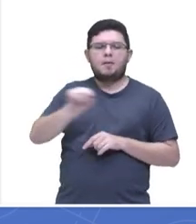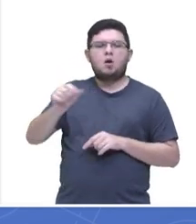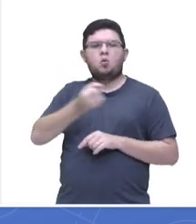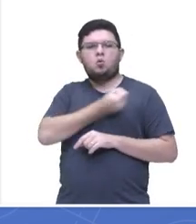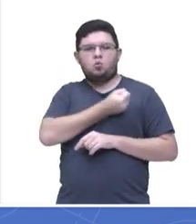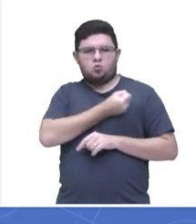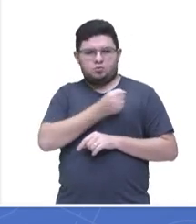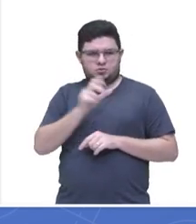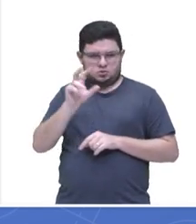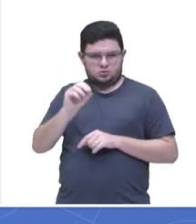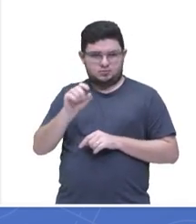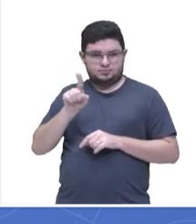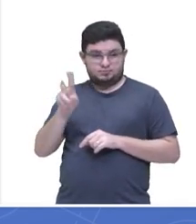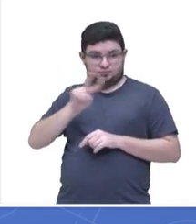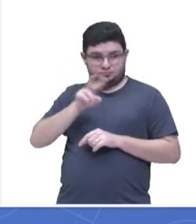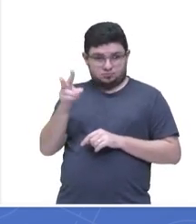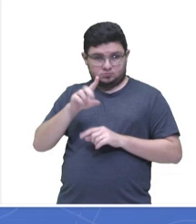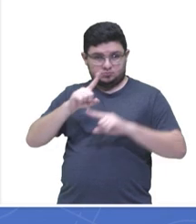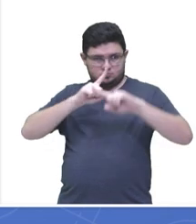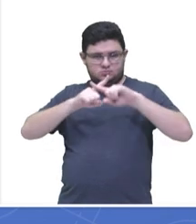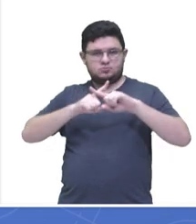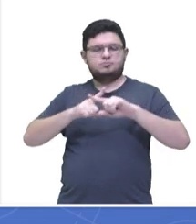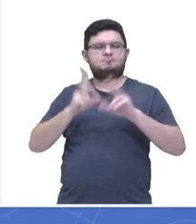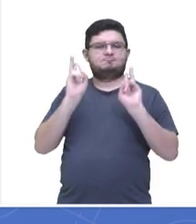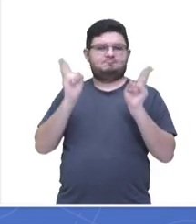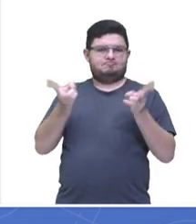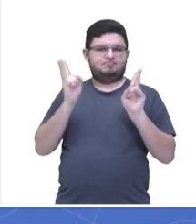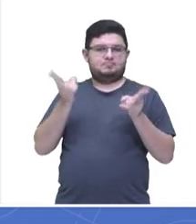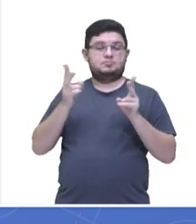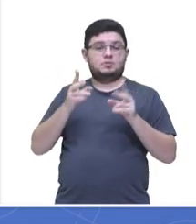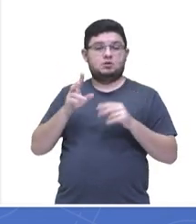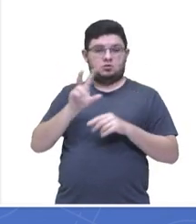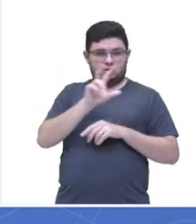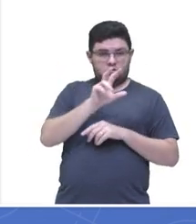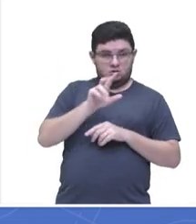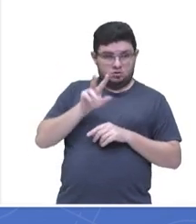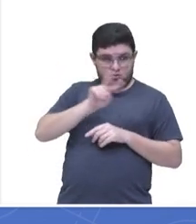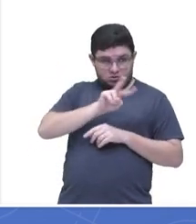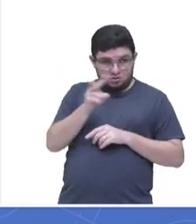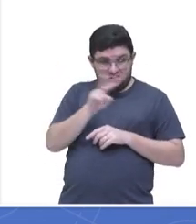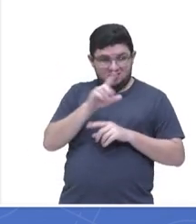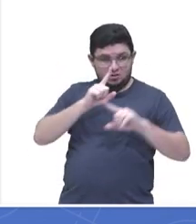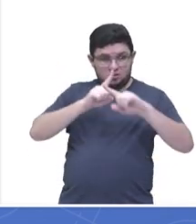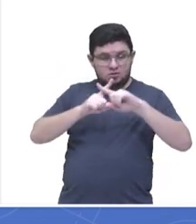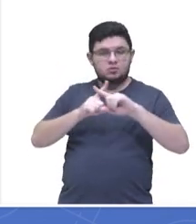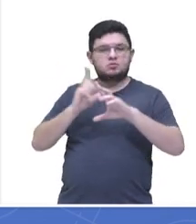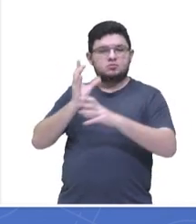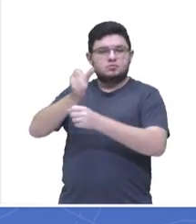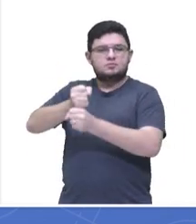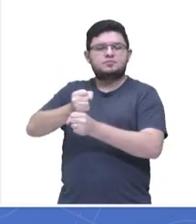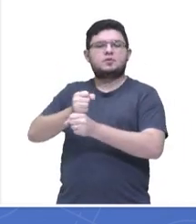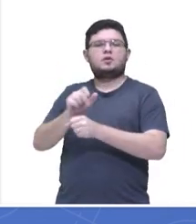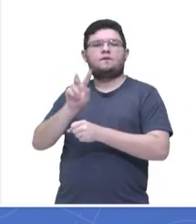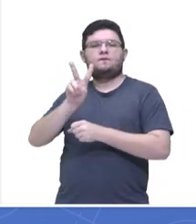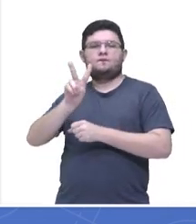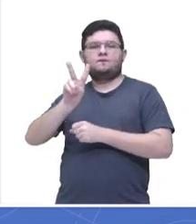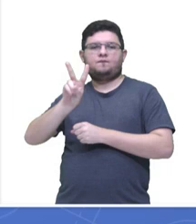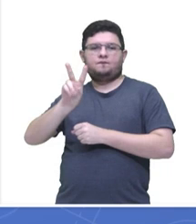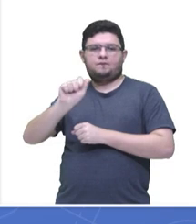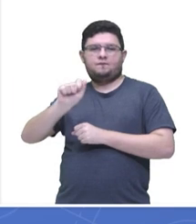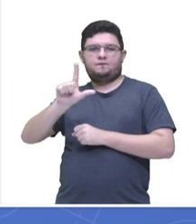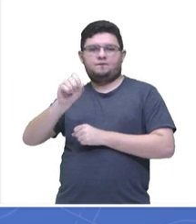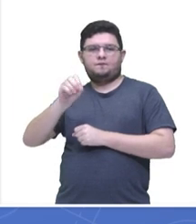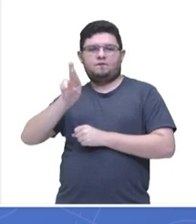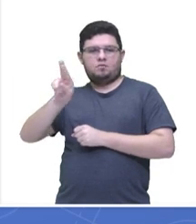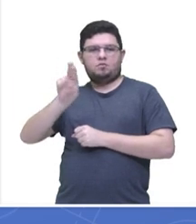valores. Por quê? Porque essa multiplicação vai me dar o valor total dessa quantidade de números.